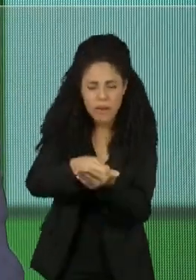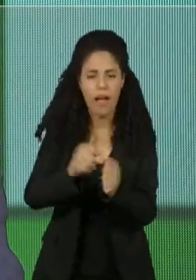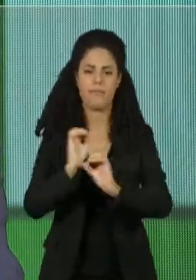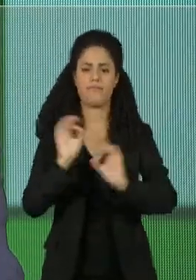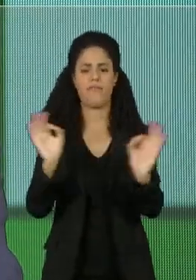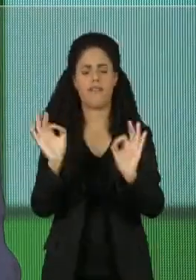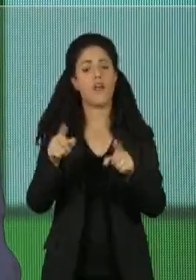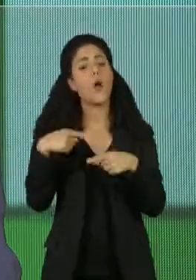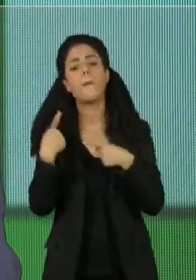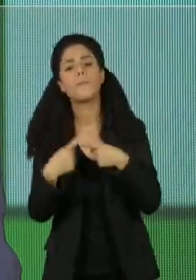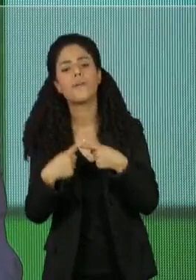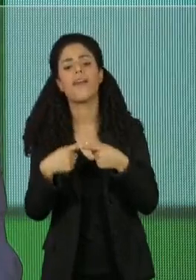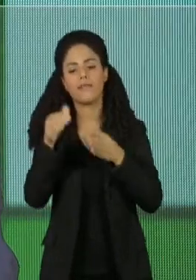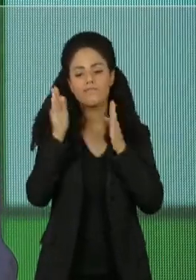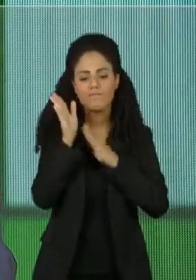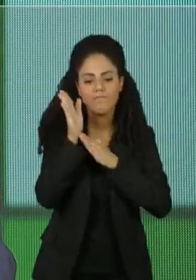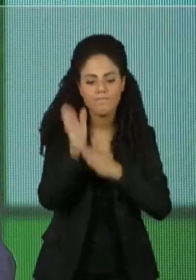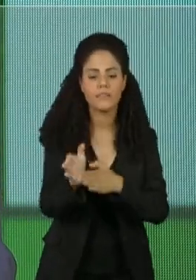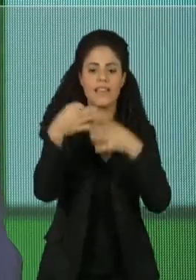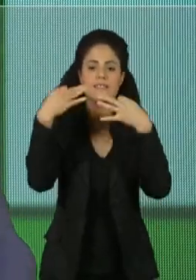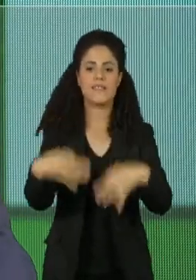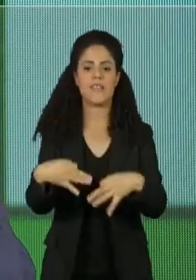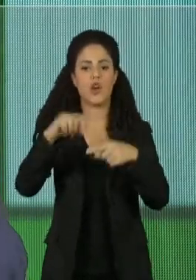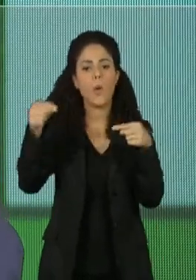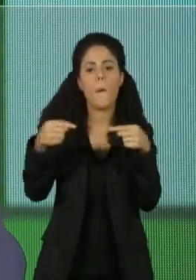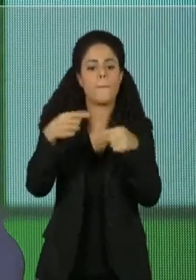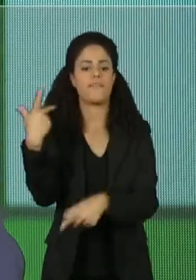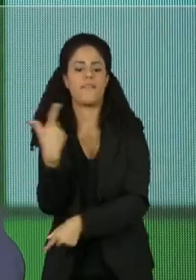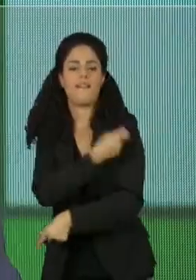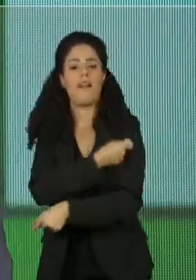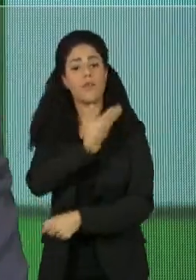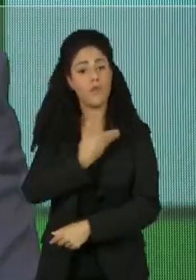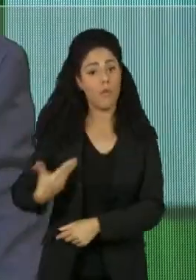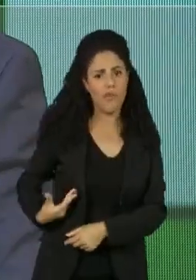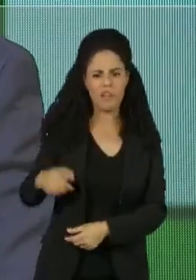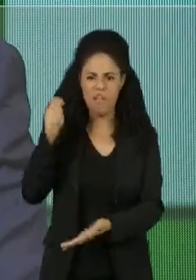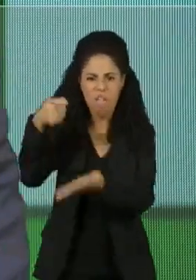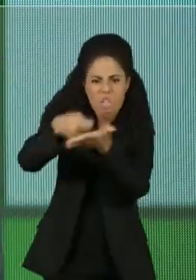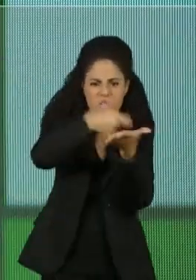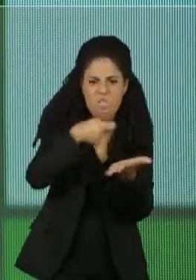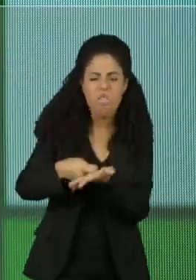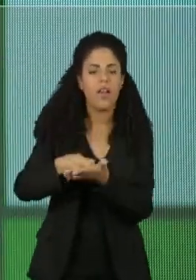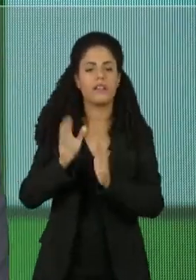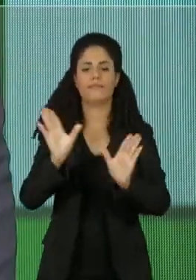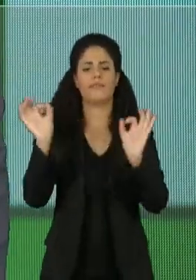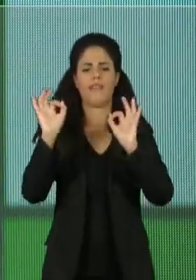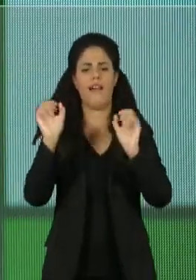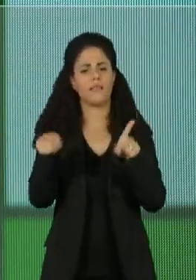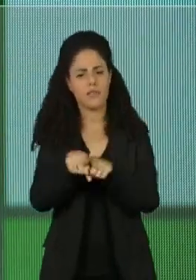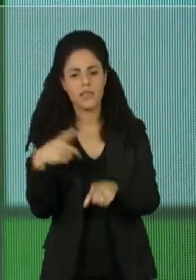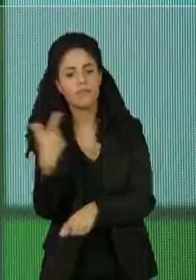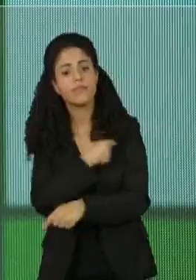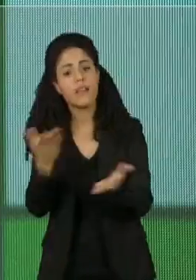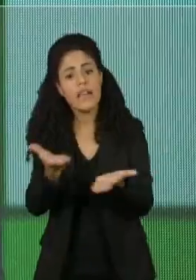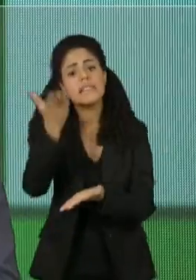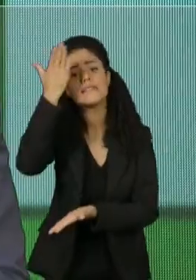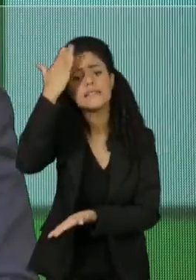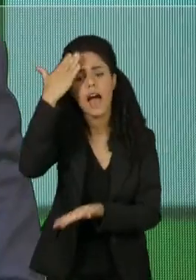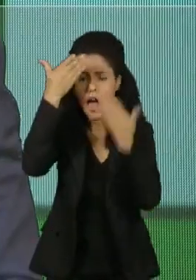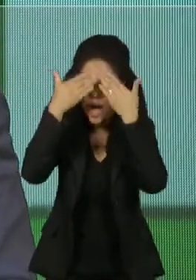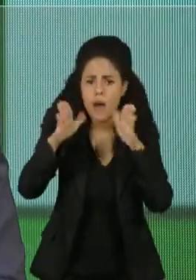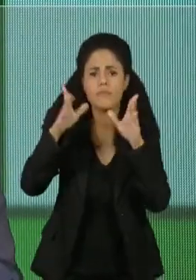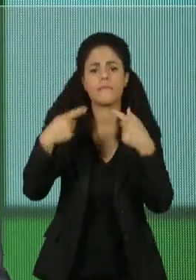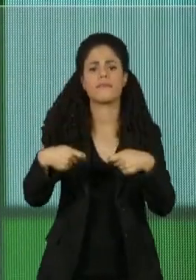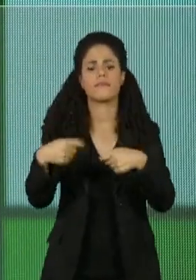Eles fazem isso porque é o caminho que precisa ser tomado e o governo não precisa obrigar. Ninguém precisa impor medidas restritivas